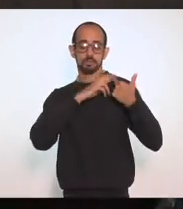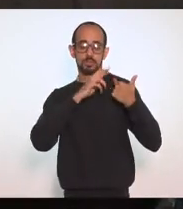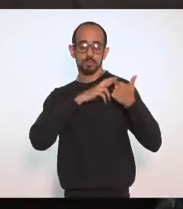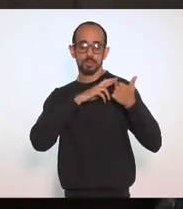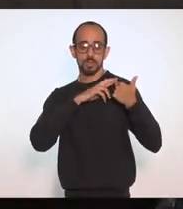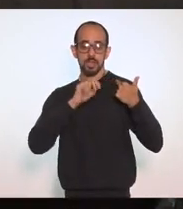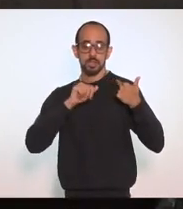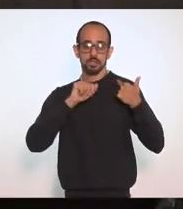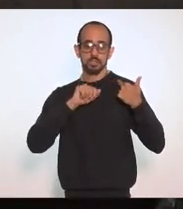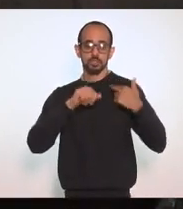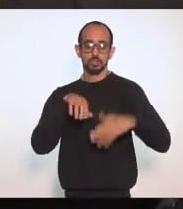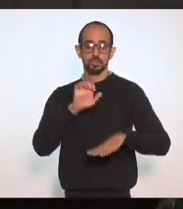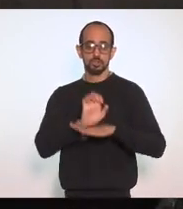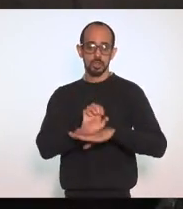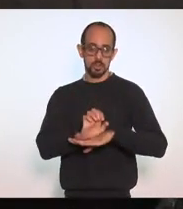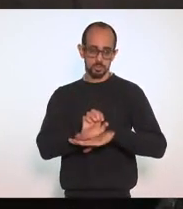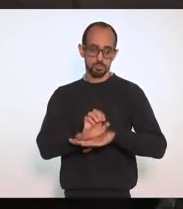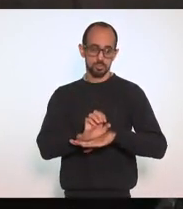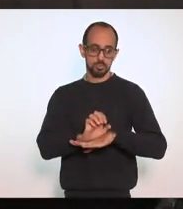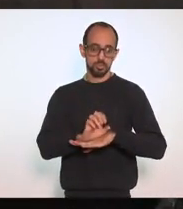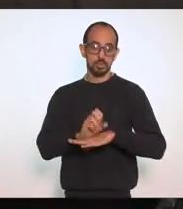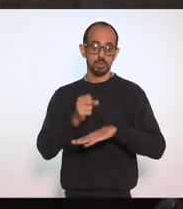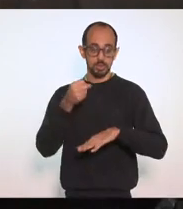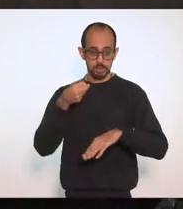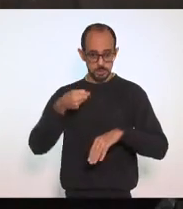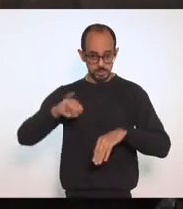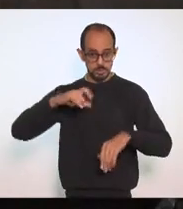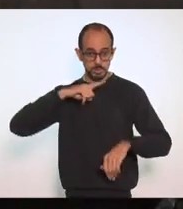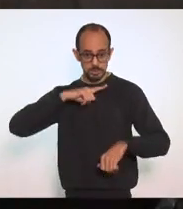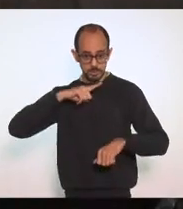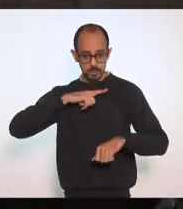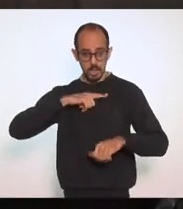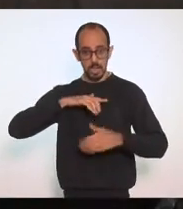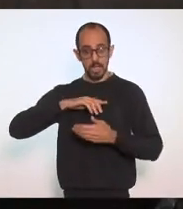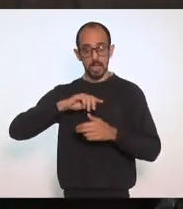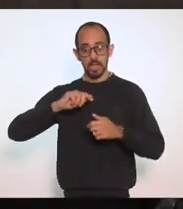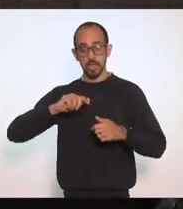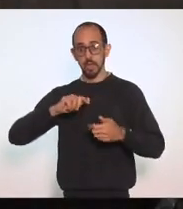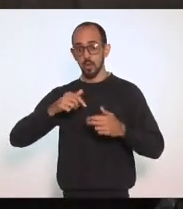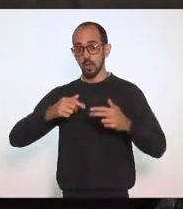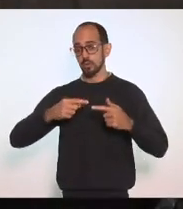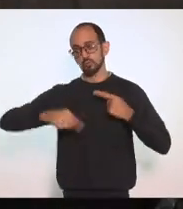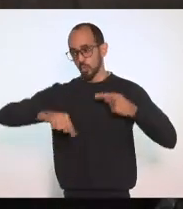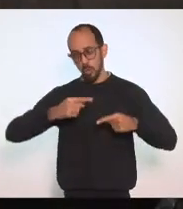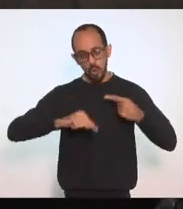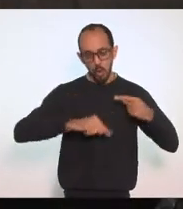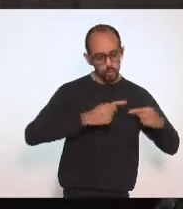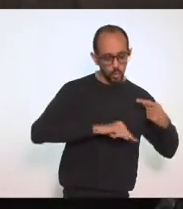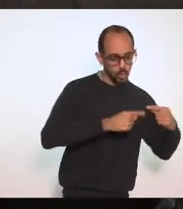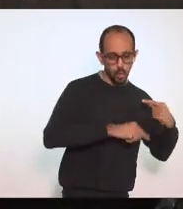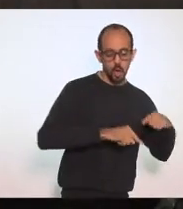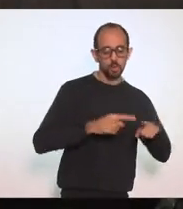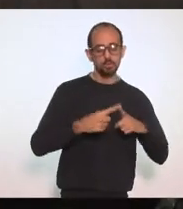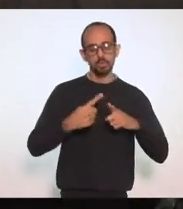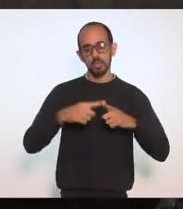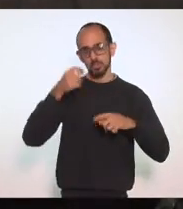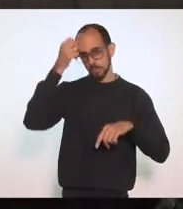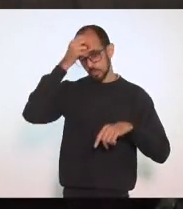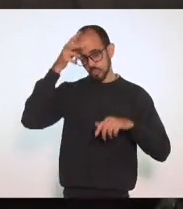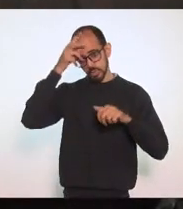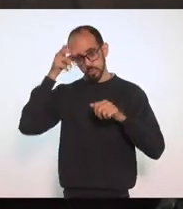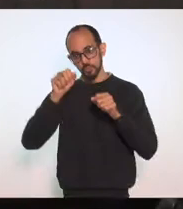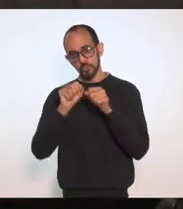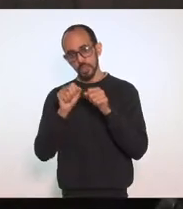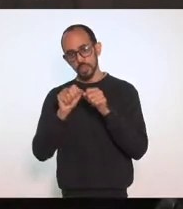Que é a Secretaria De Estado de Saúde E aí se houver Algum tipo de divergência Que aí o município O prefeito Editou um decreto Ou o secretário de